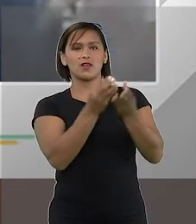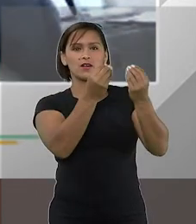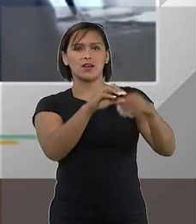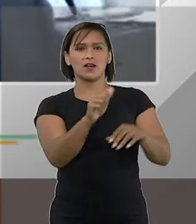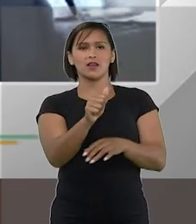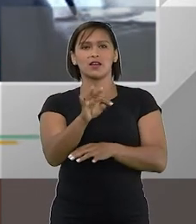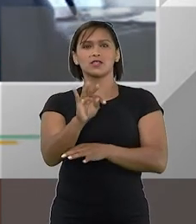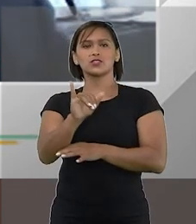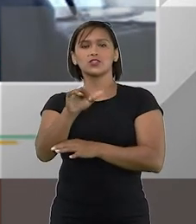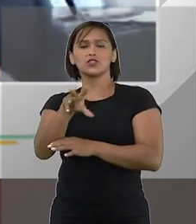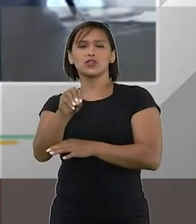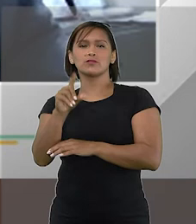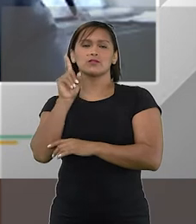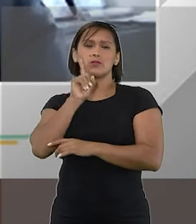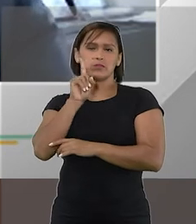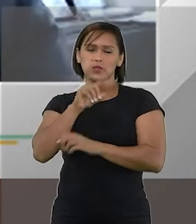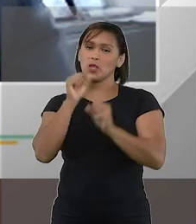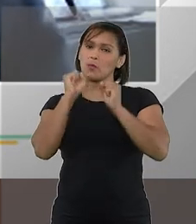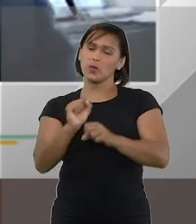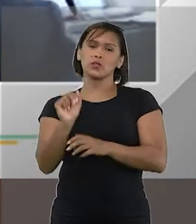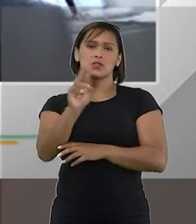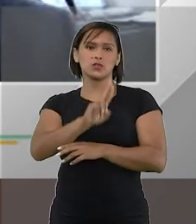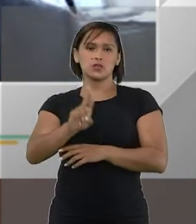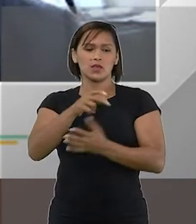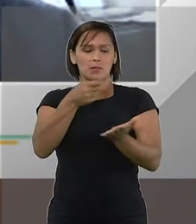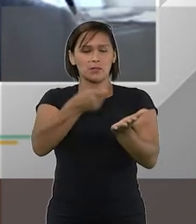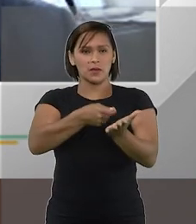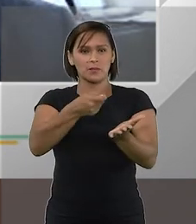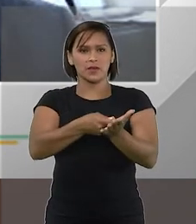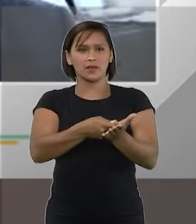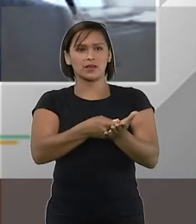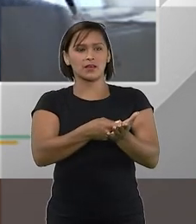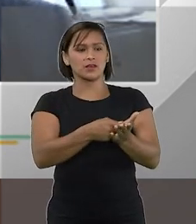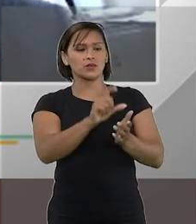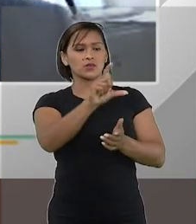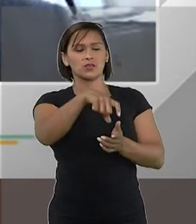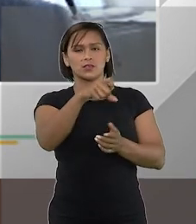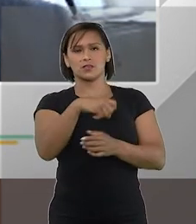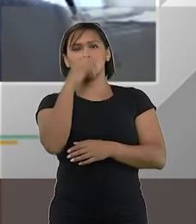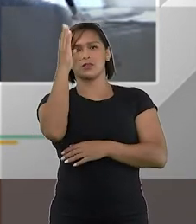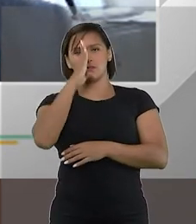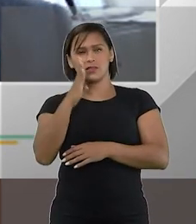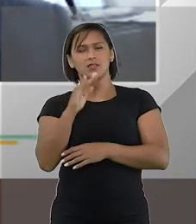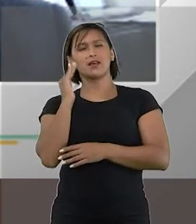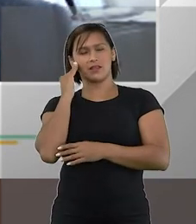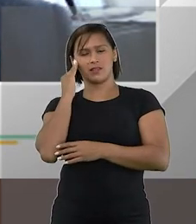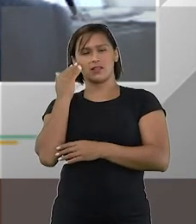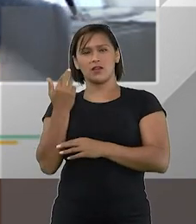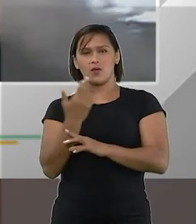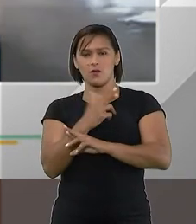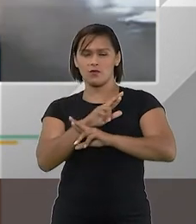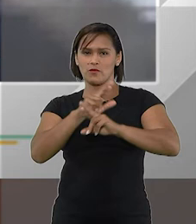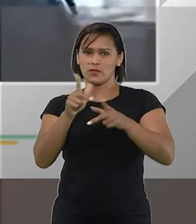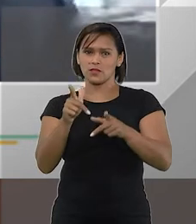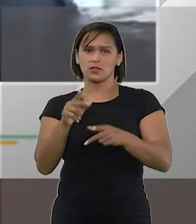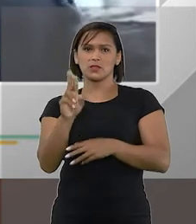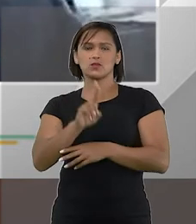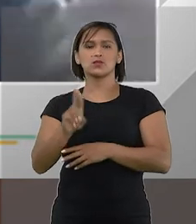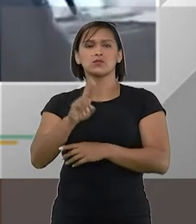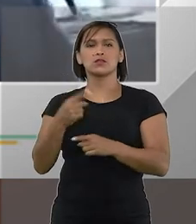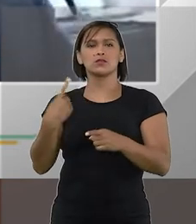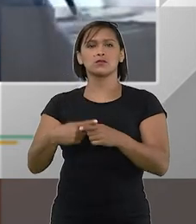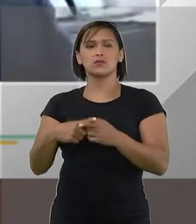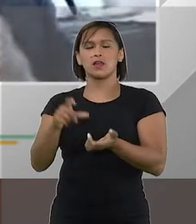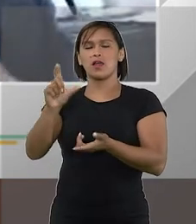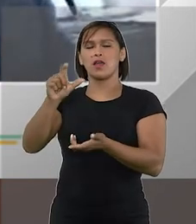ativo lá nos Estados Unidos que poderia ser utilizado para pagar os credores brasileiros não vai ser utilizado para